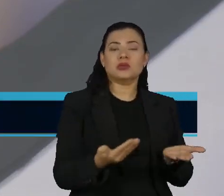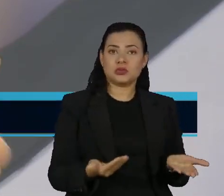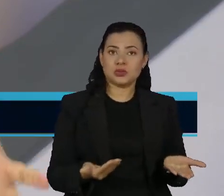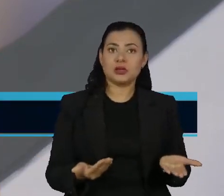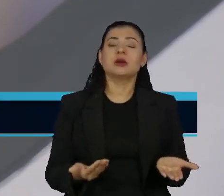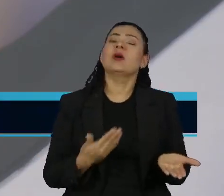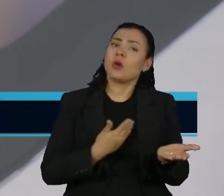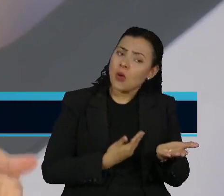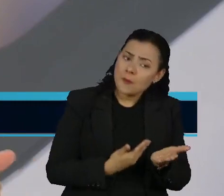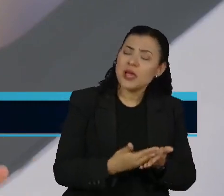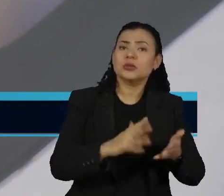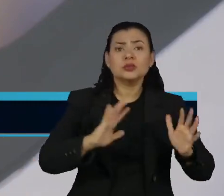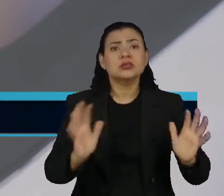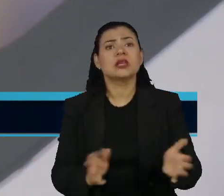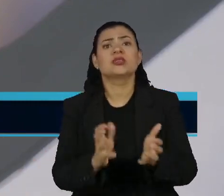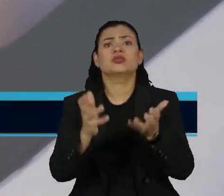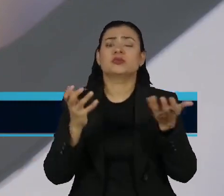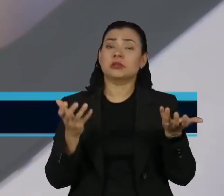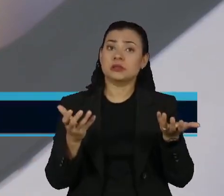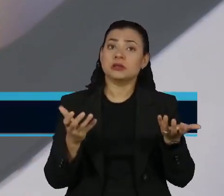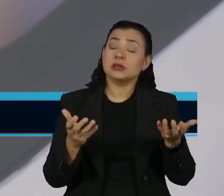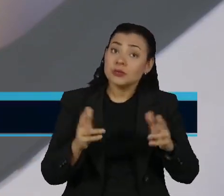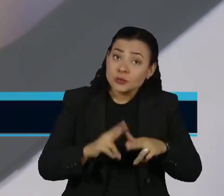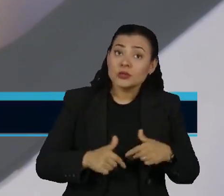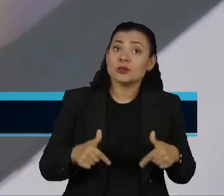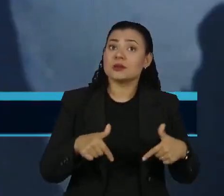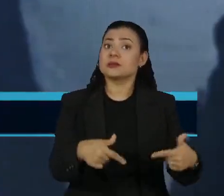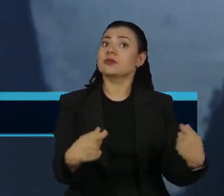incentivar transformações importantes em curso. Obrigado. Obrigado. Obrigado.